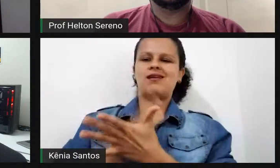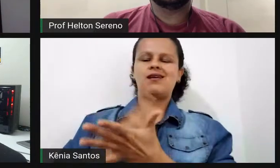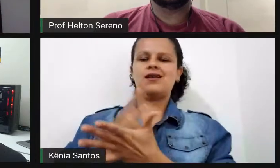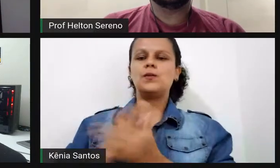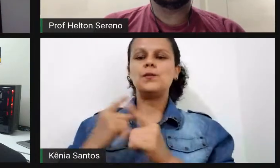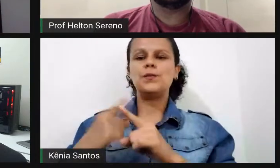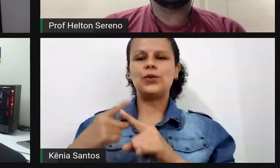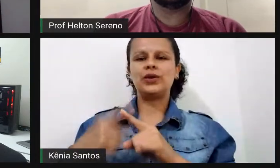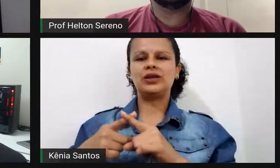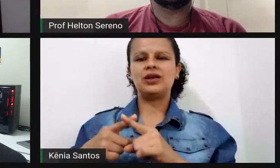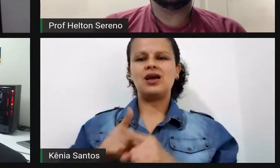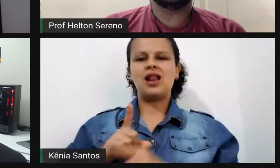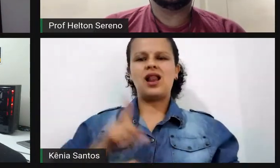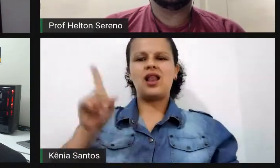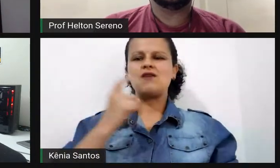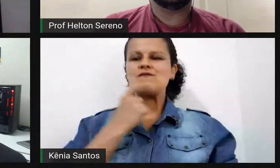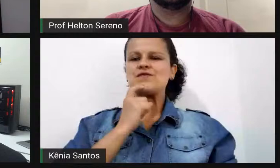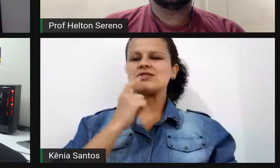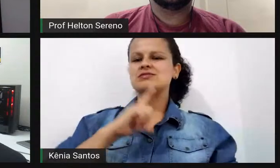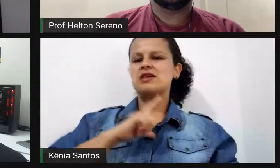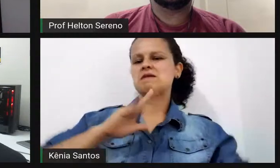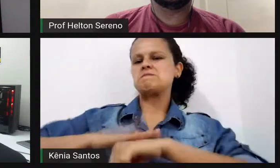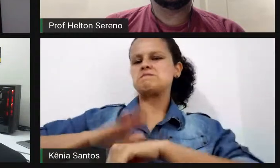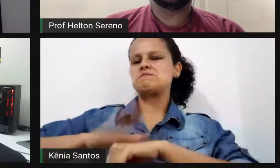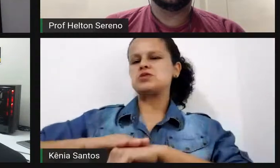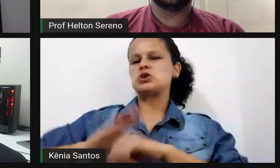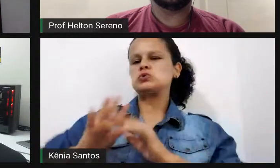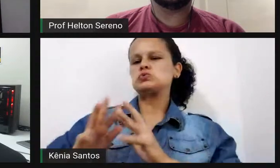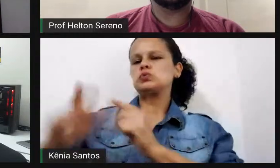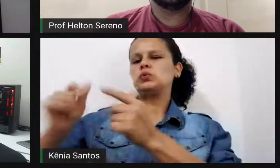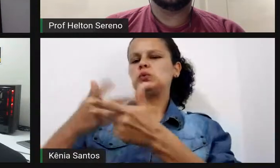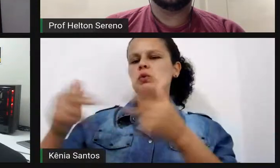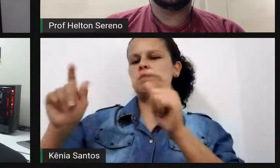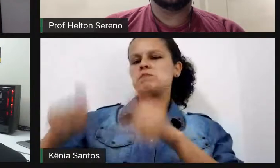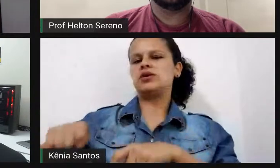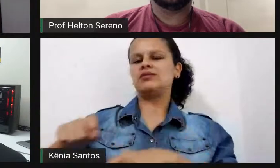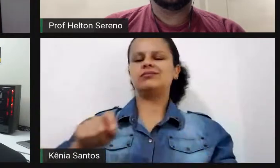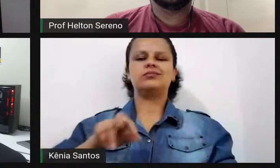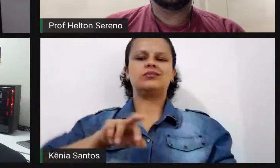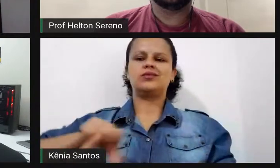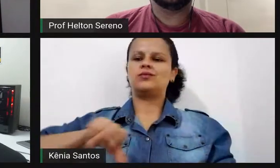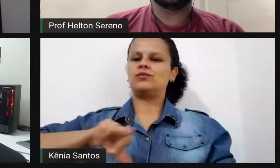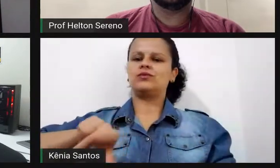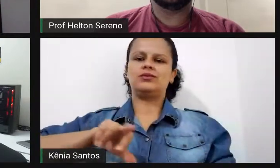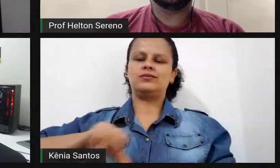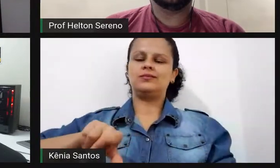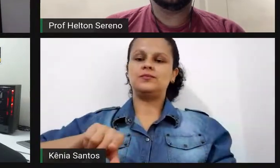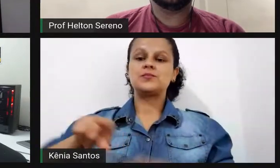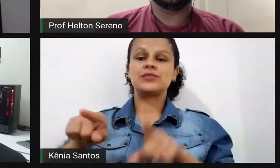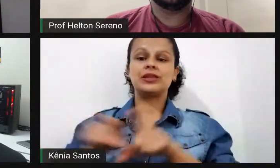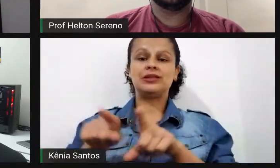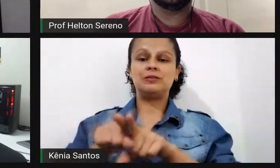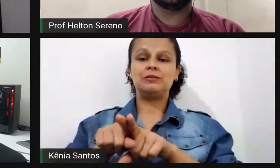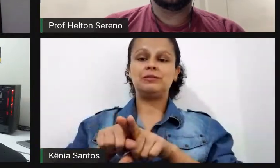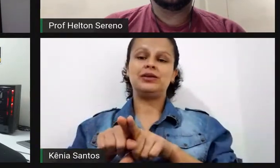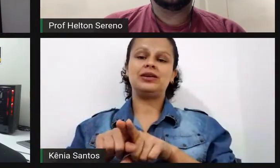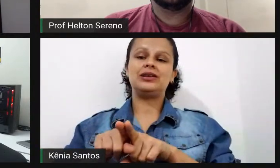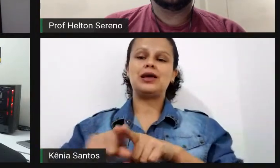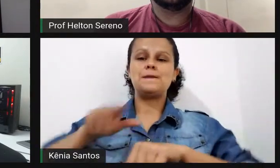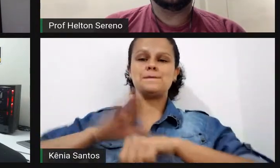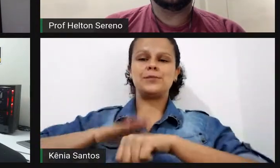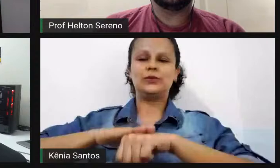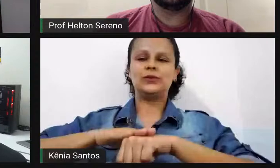total liberdade para decidir o que querem. Isso não existe. Aliás, esse não é o princípio das metodologias ativas.